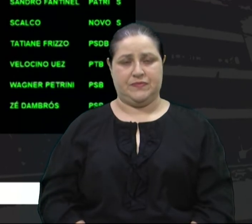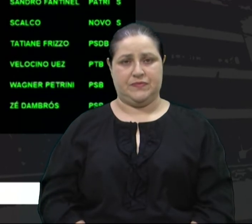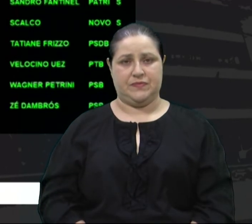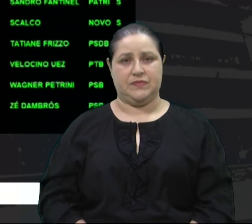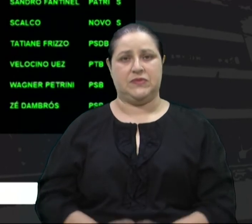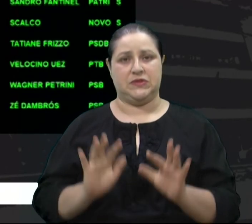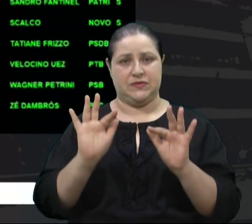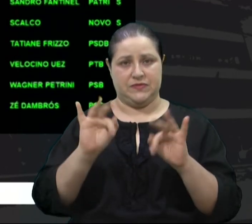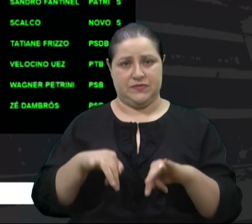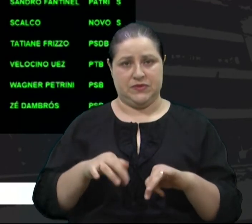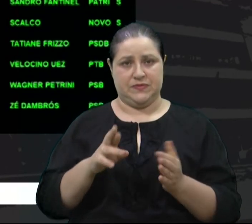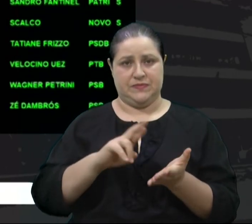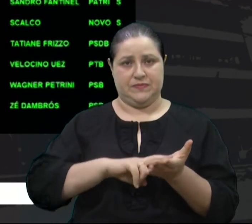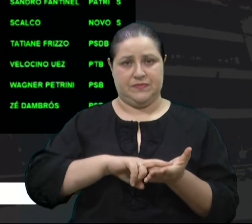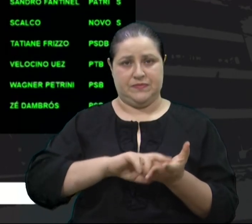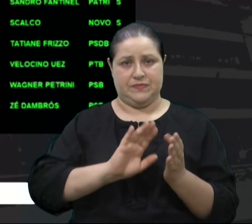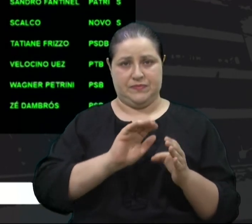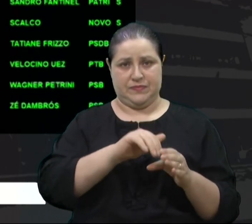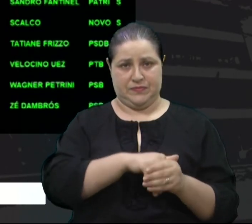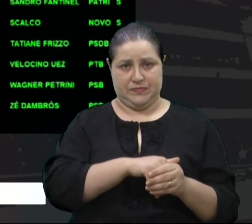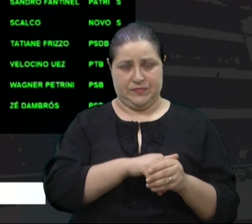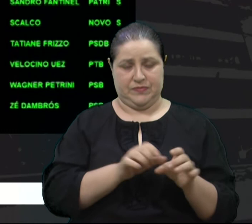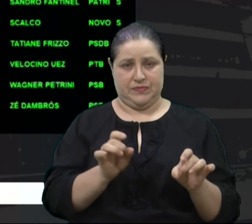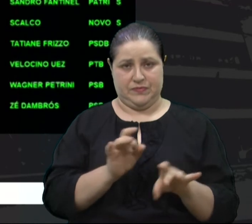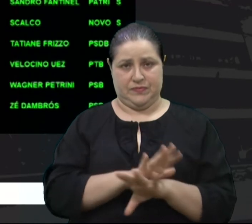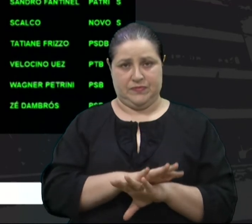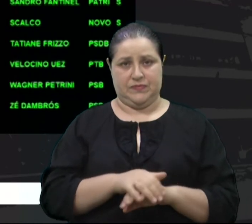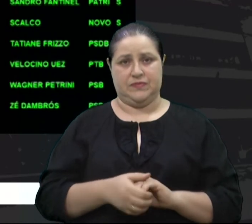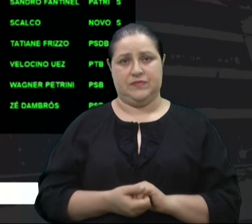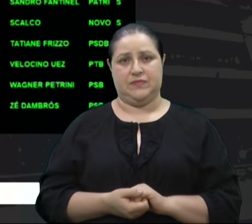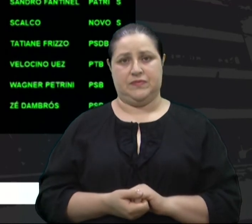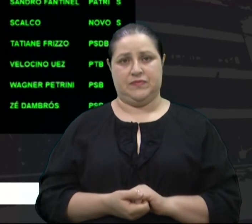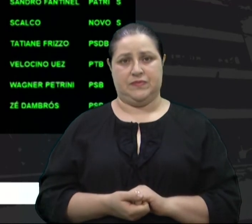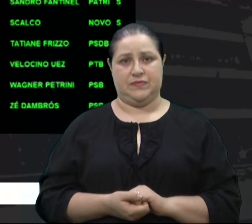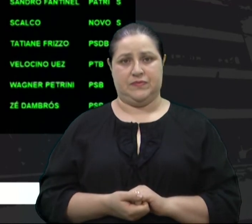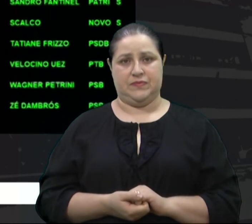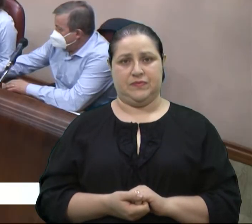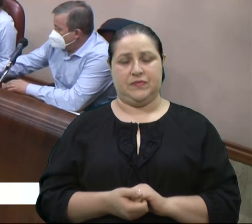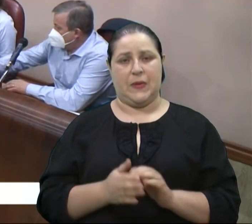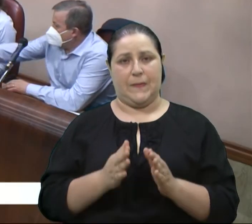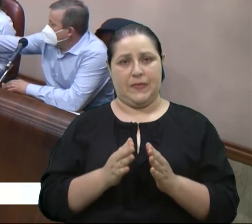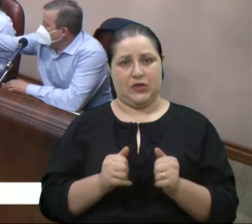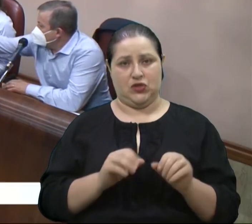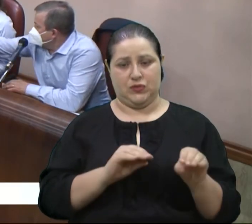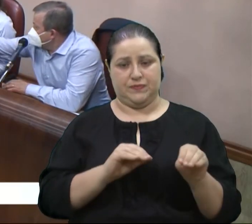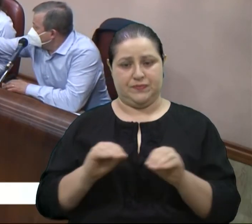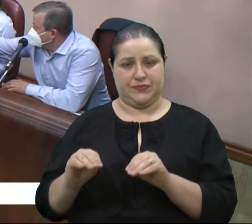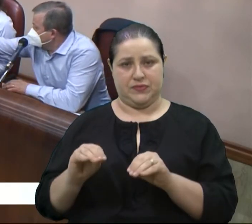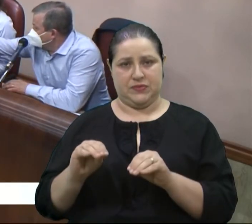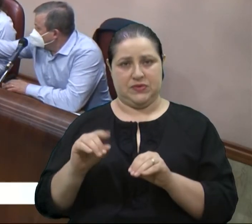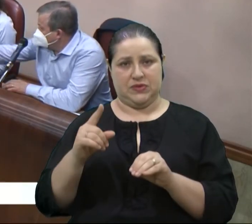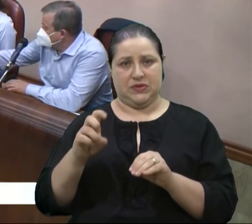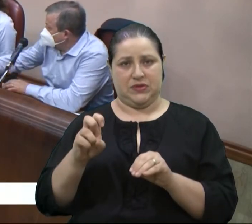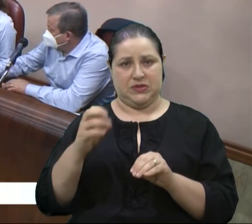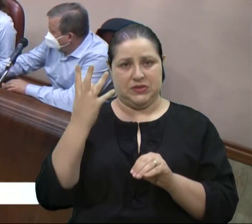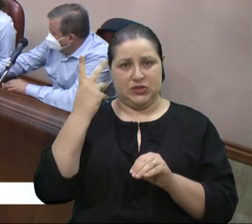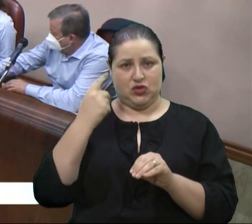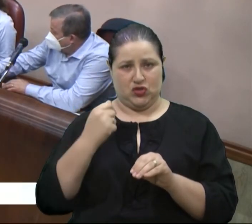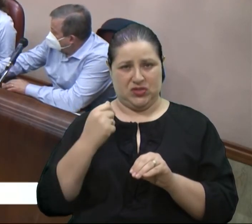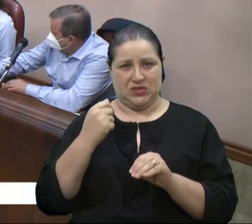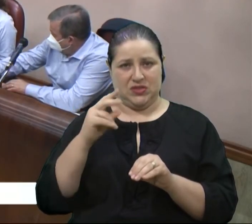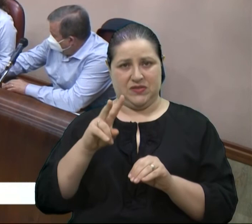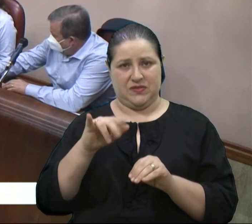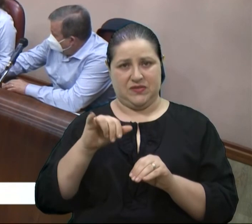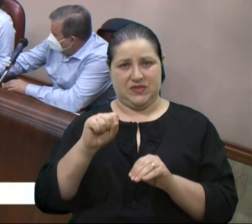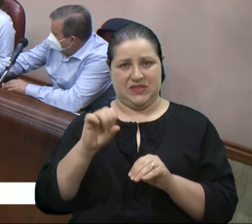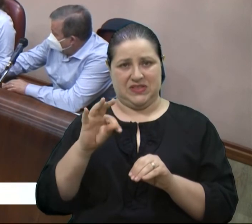Encerrado o registro dos votos. Encerrada a votação. O pedido de vista por 15 dias foi